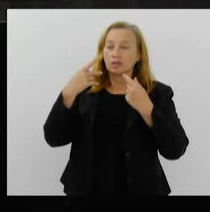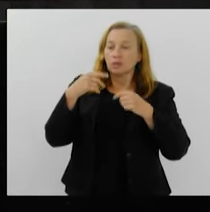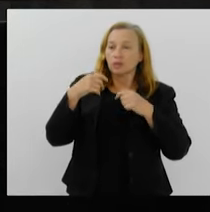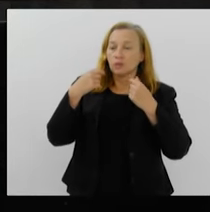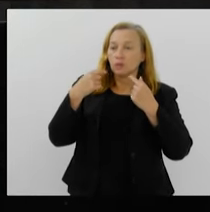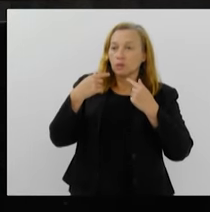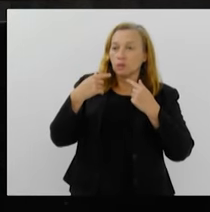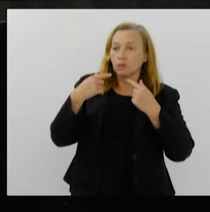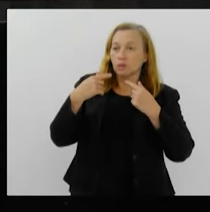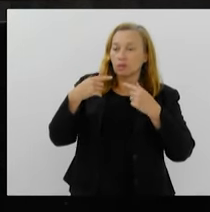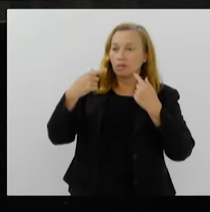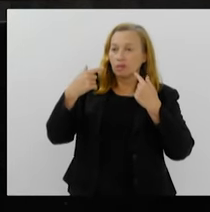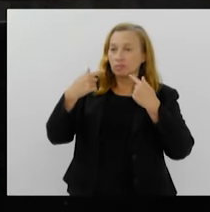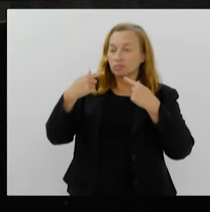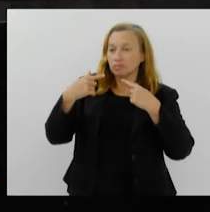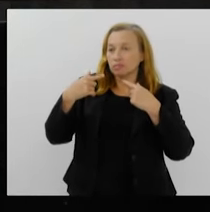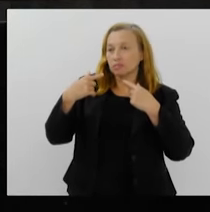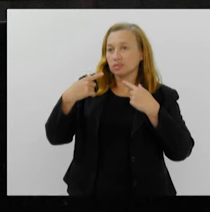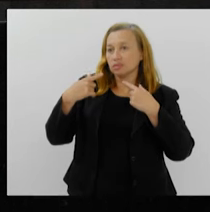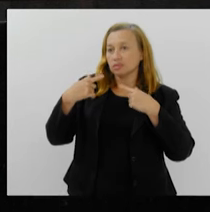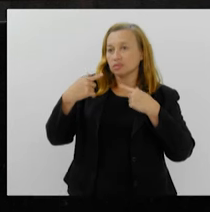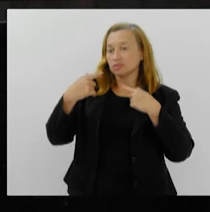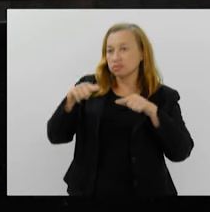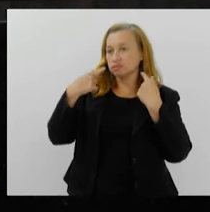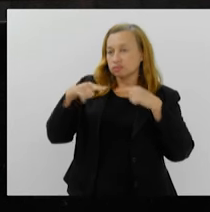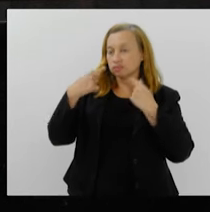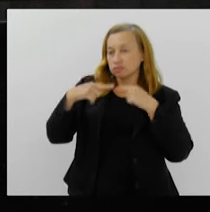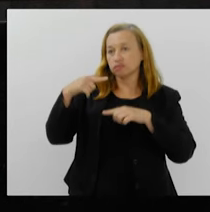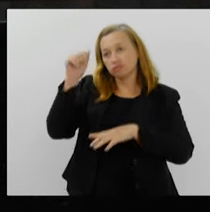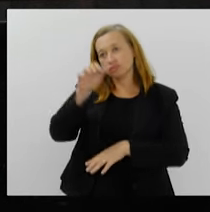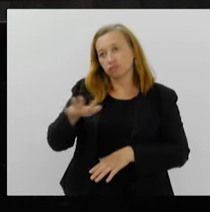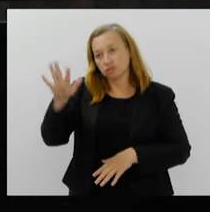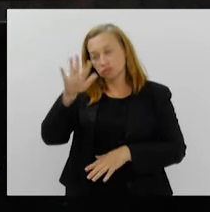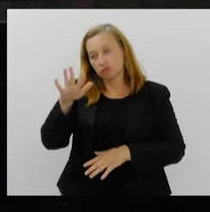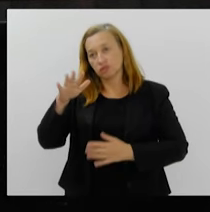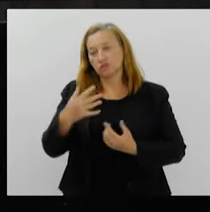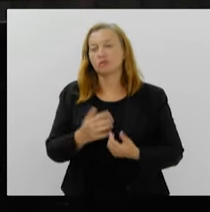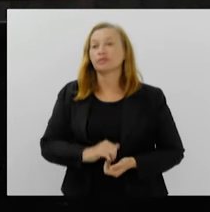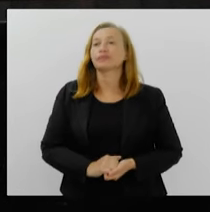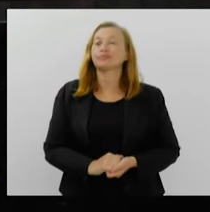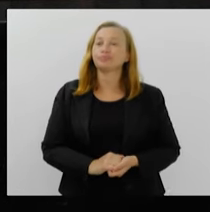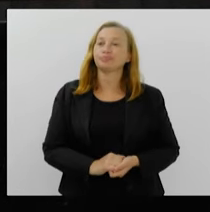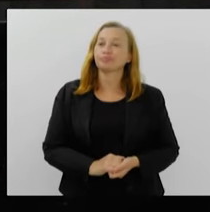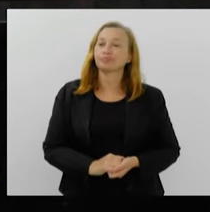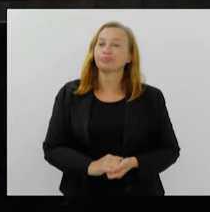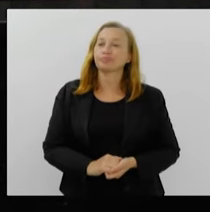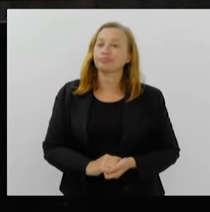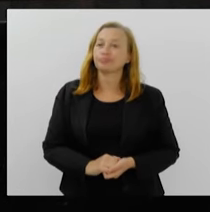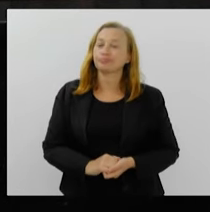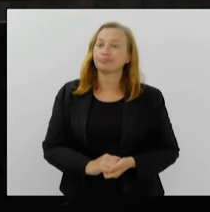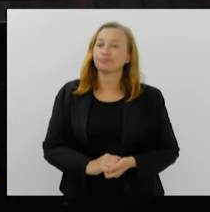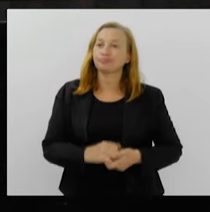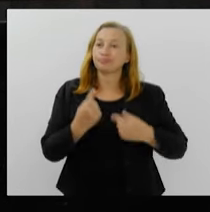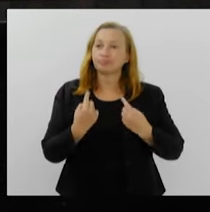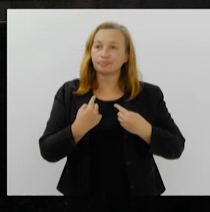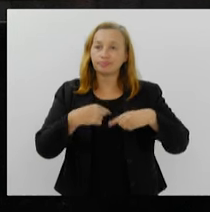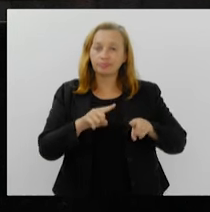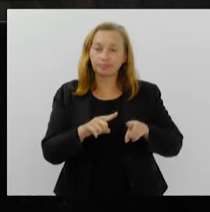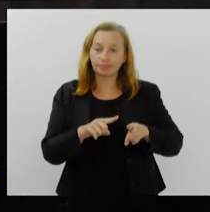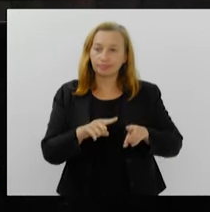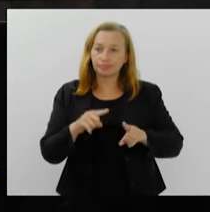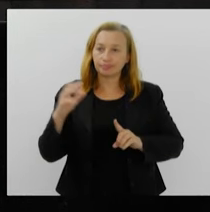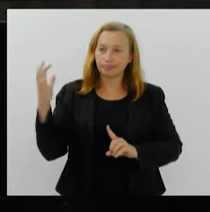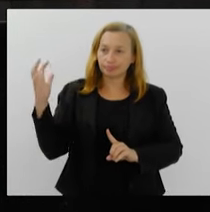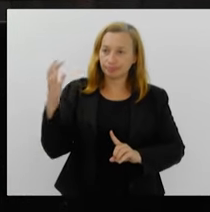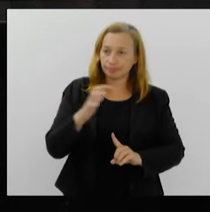em geral, se transformavam em embates com as forças da repressão